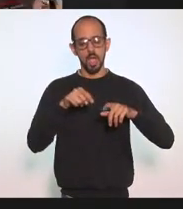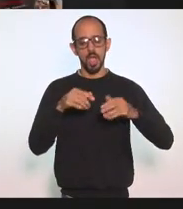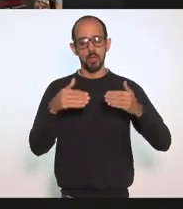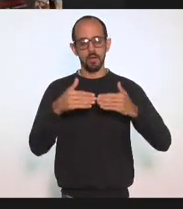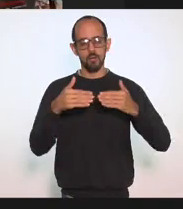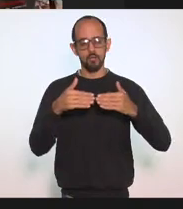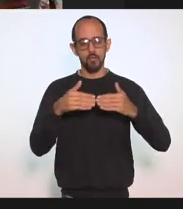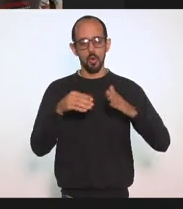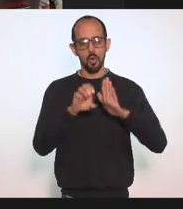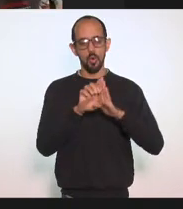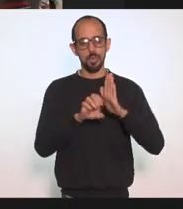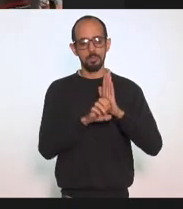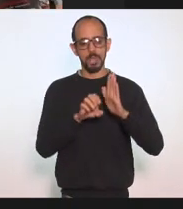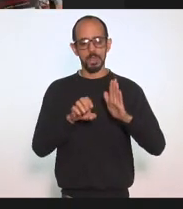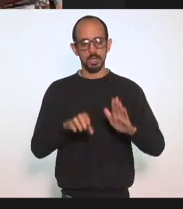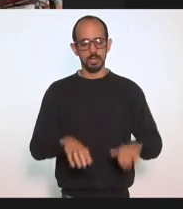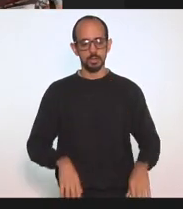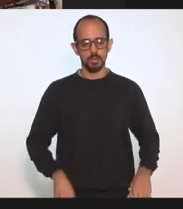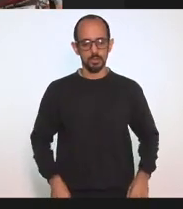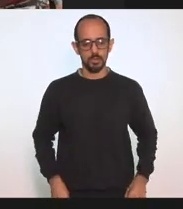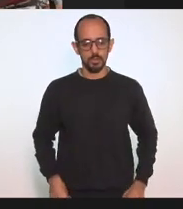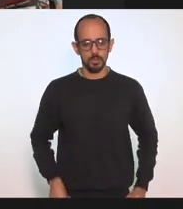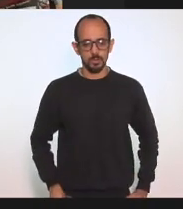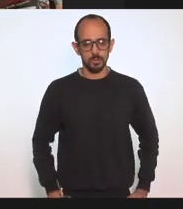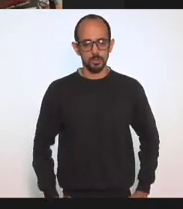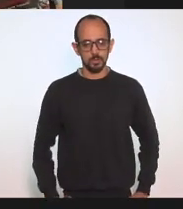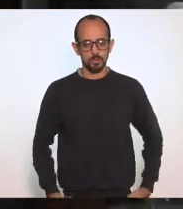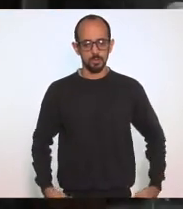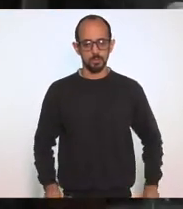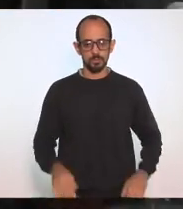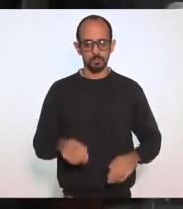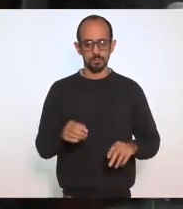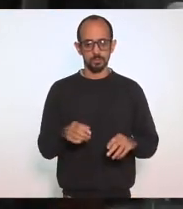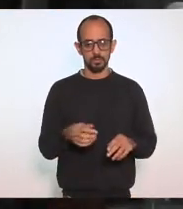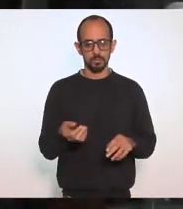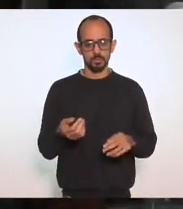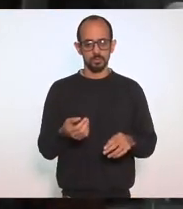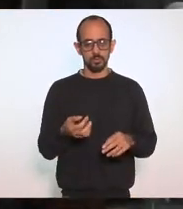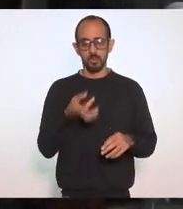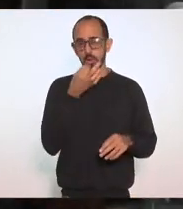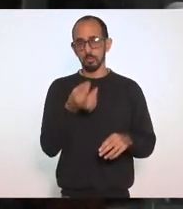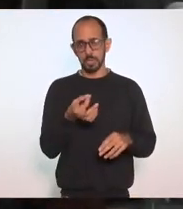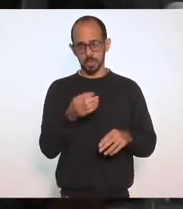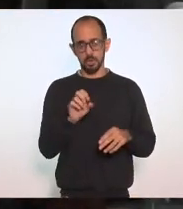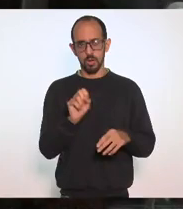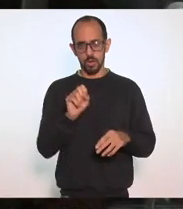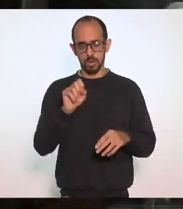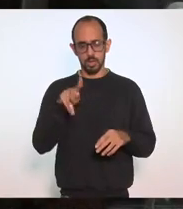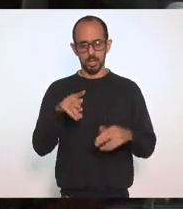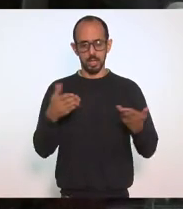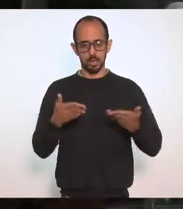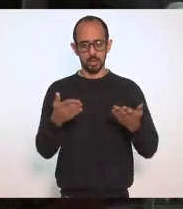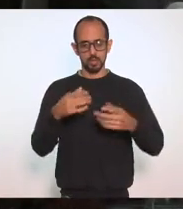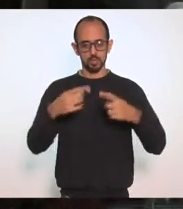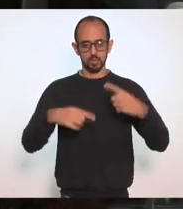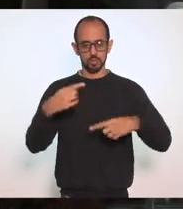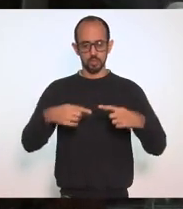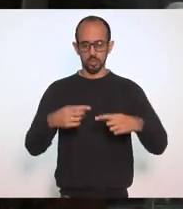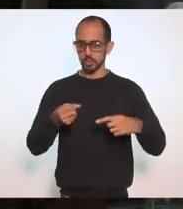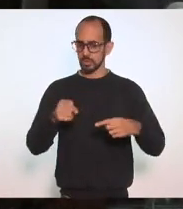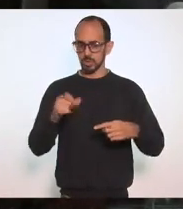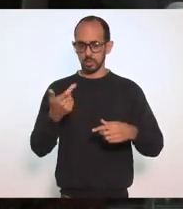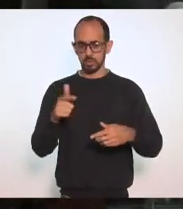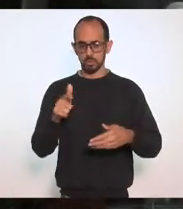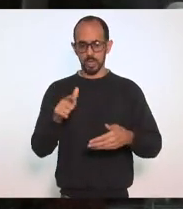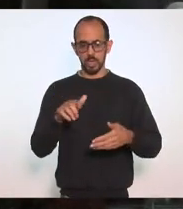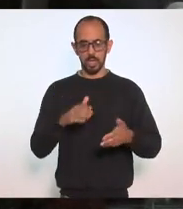Obrigada Presidente Com o parecer Emitido É em discussão Na vendo O eu queria discutir A